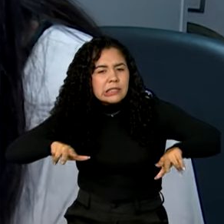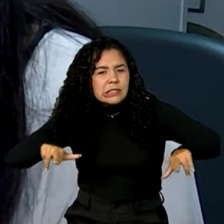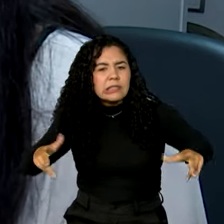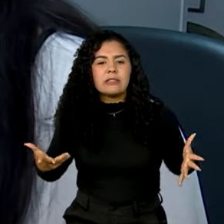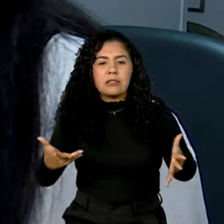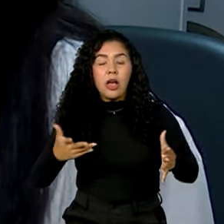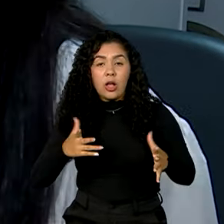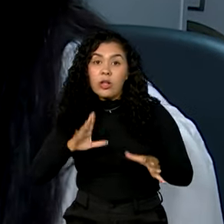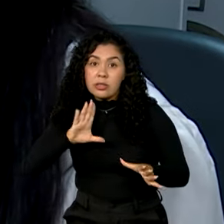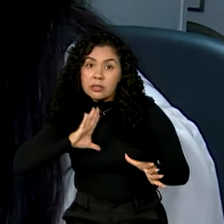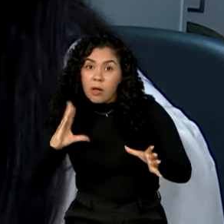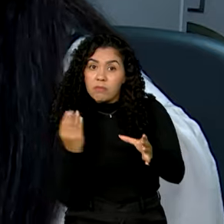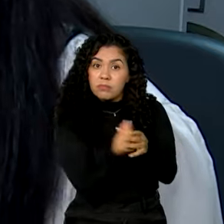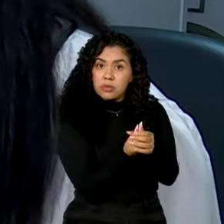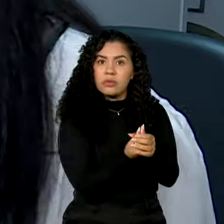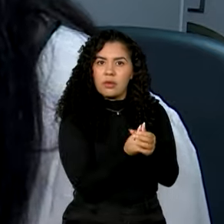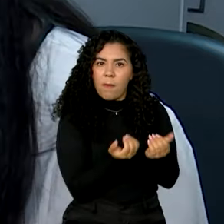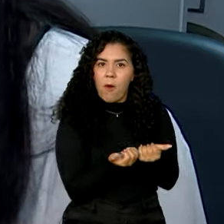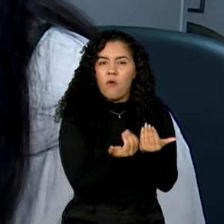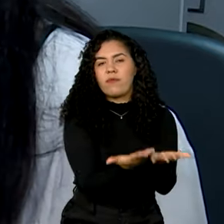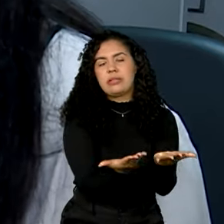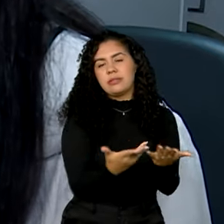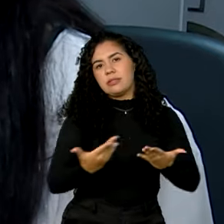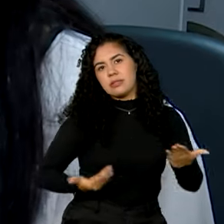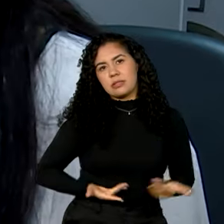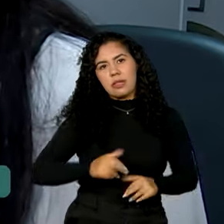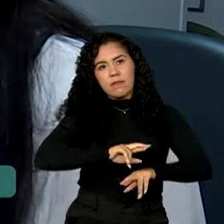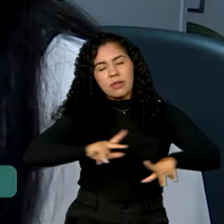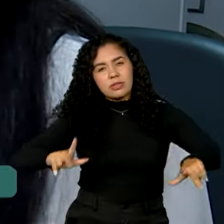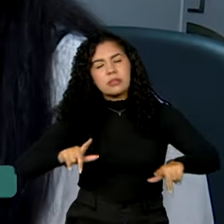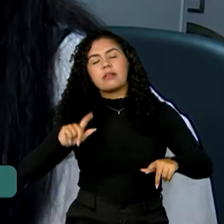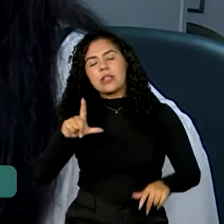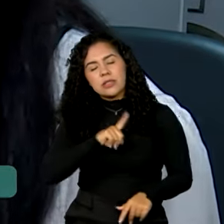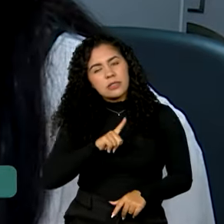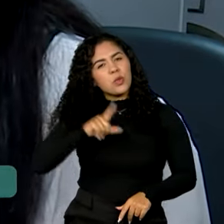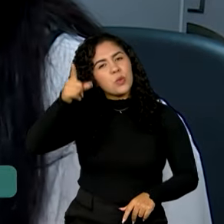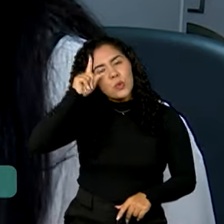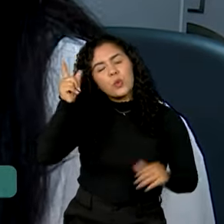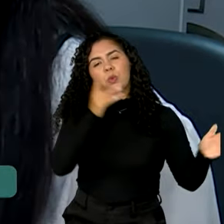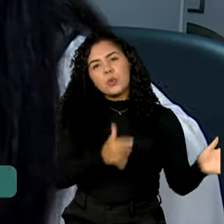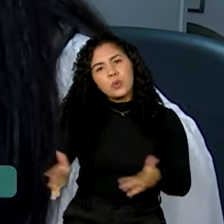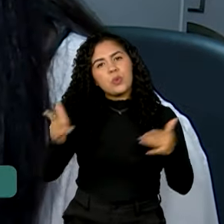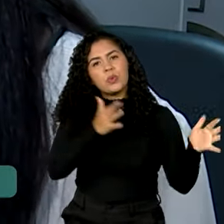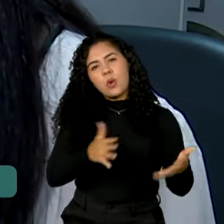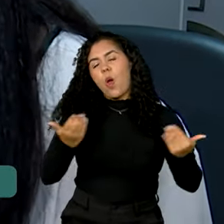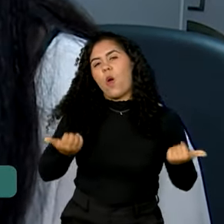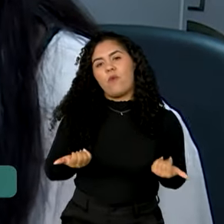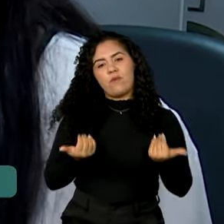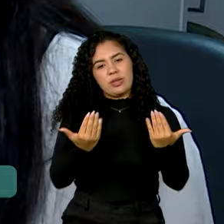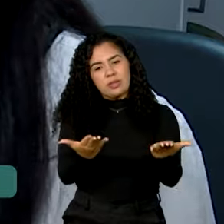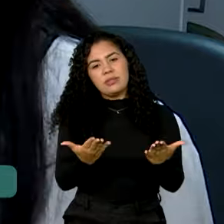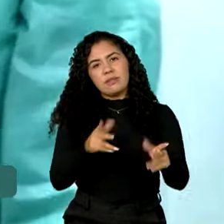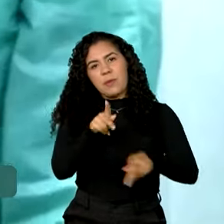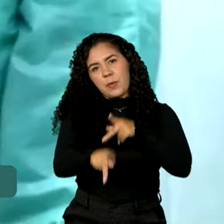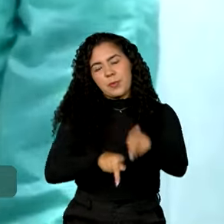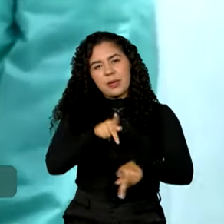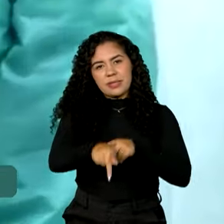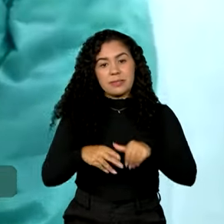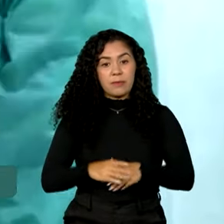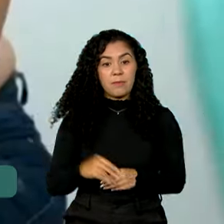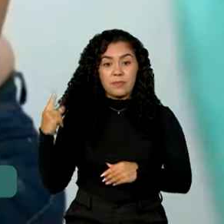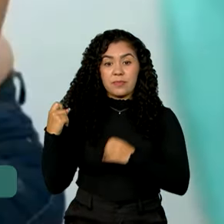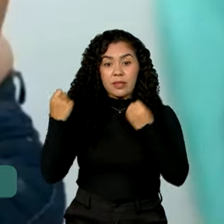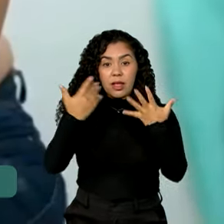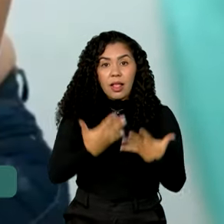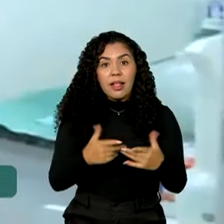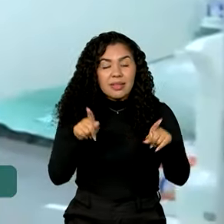Tudo que está na carteira de serviço, a gente tem rotineiramente o costume de oferecer à população. Mais do